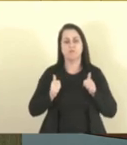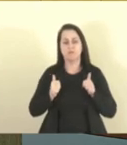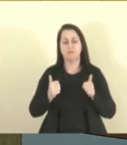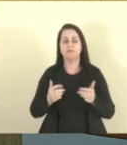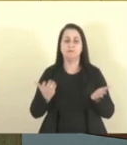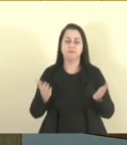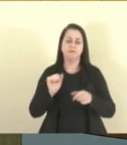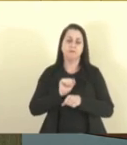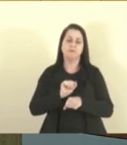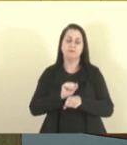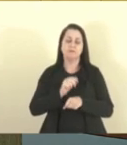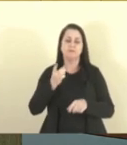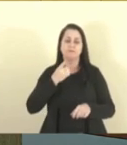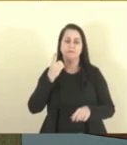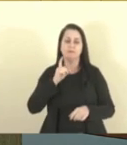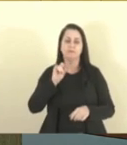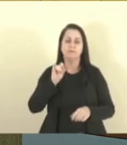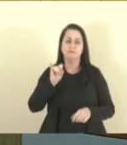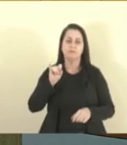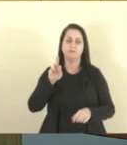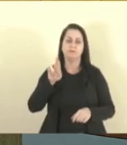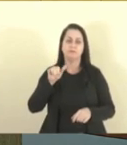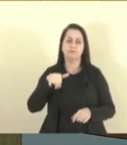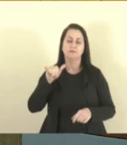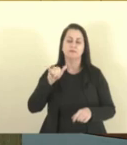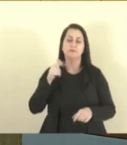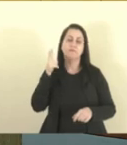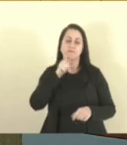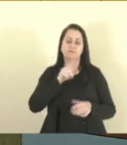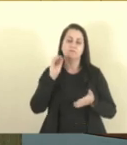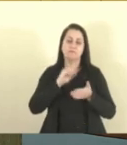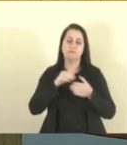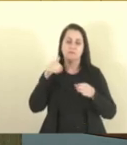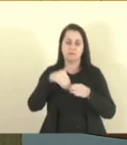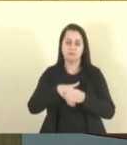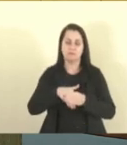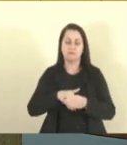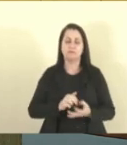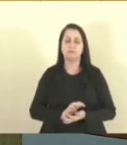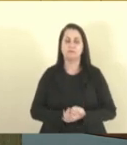Aguardando a deputada Irine, vamos ver se ela consegue registrar o voto.